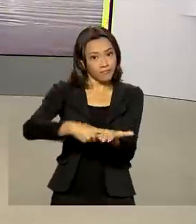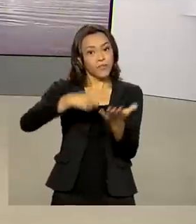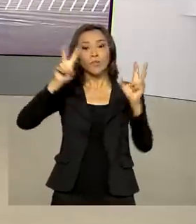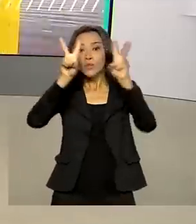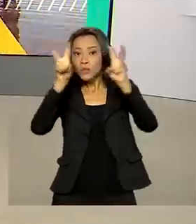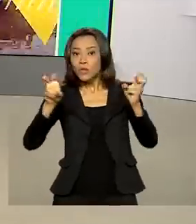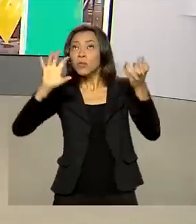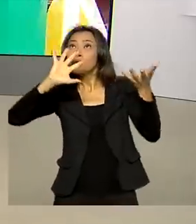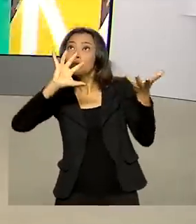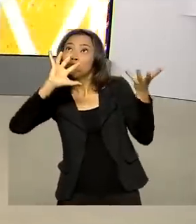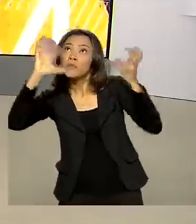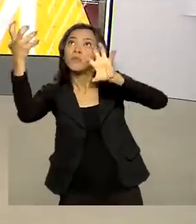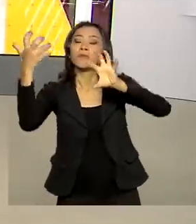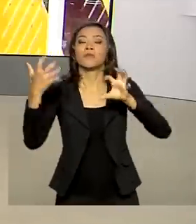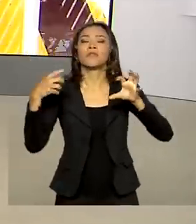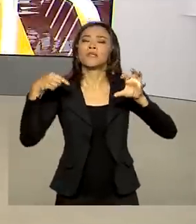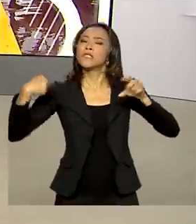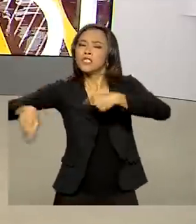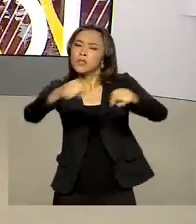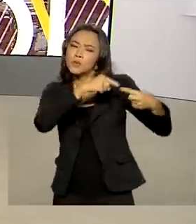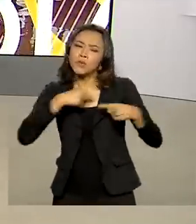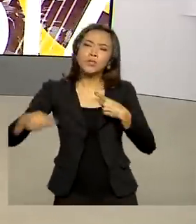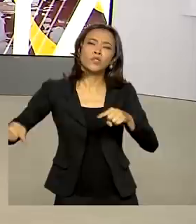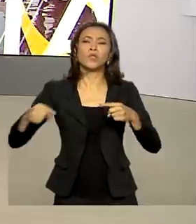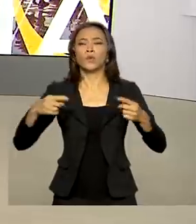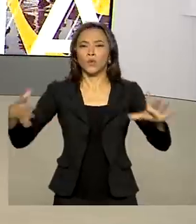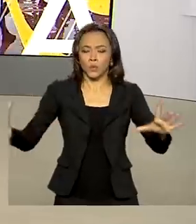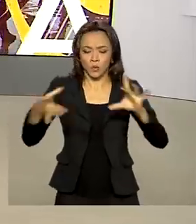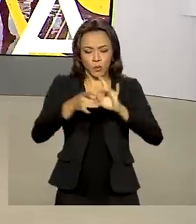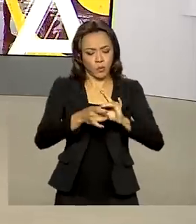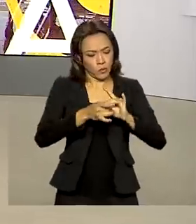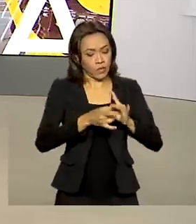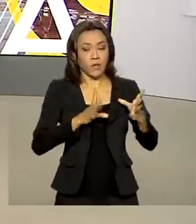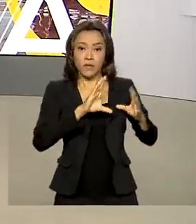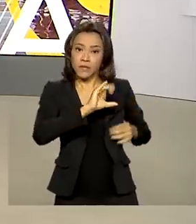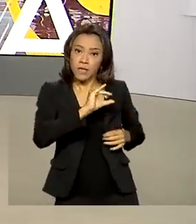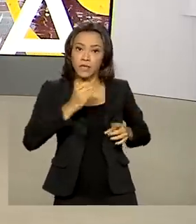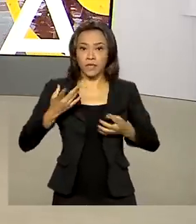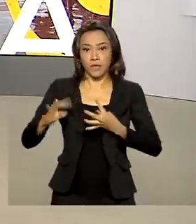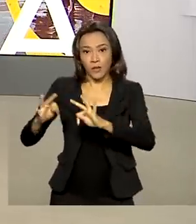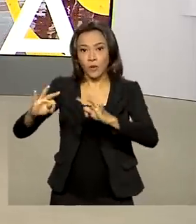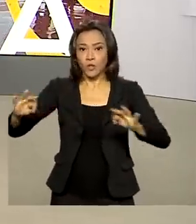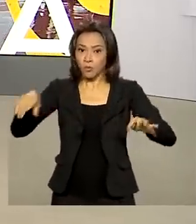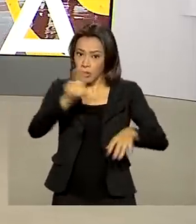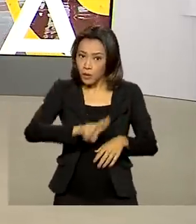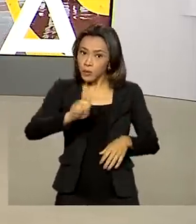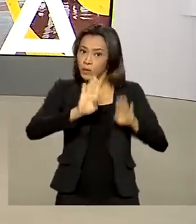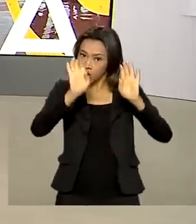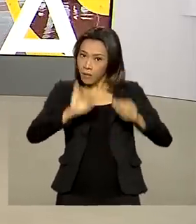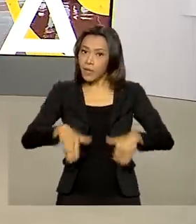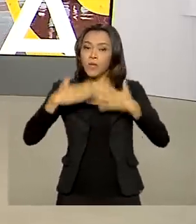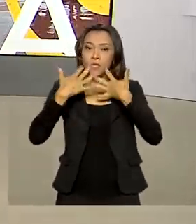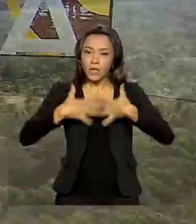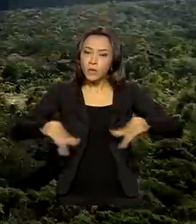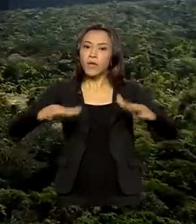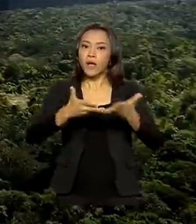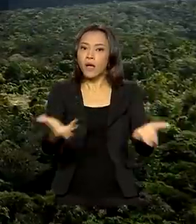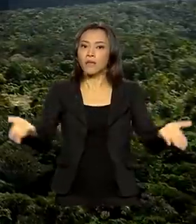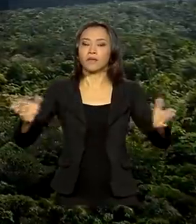Mudanças Climáticas, que também discutiu a união entre a ciência e a tecnologia para o uso eficiente dos recursos naturais.